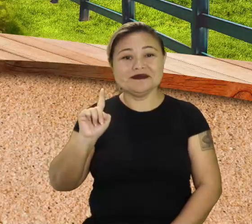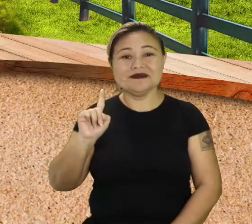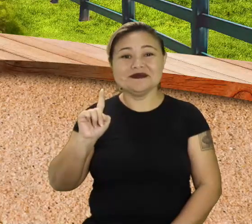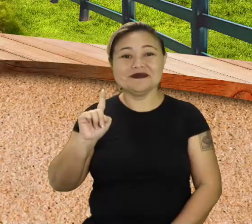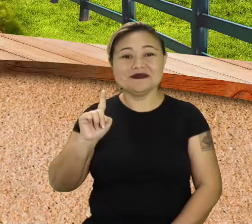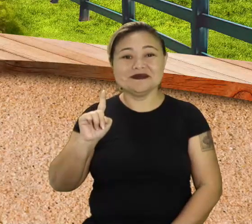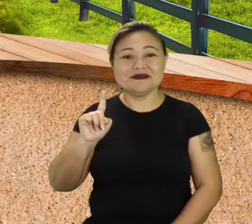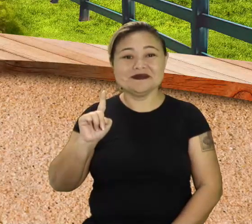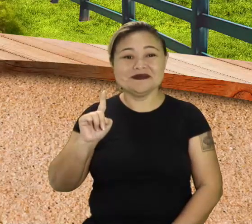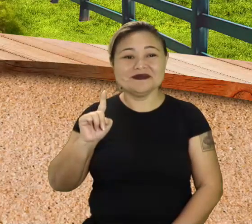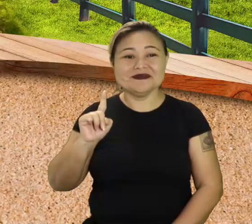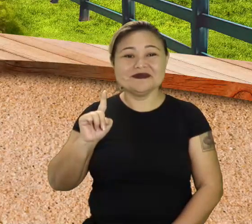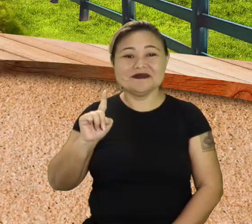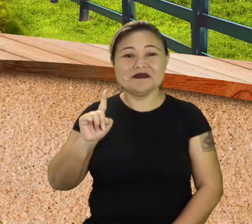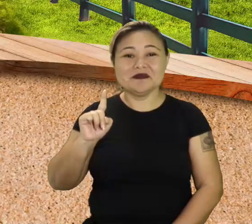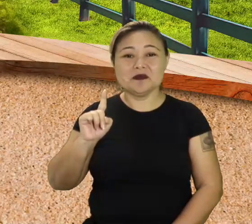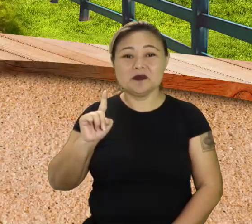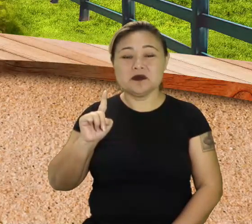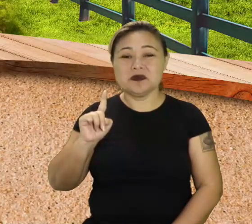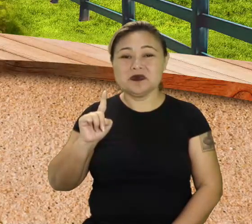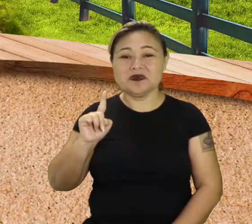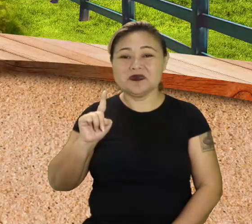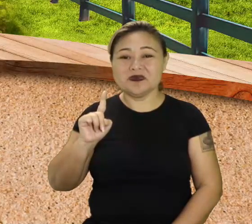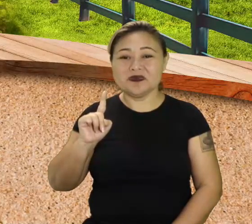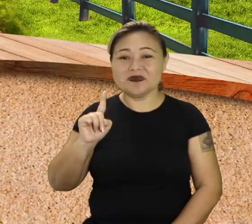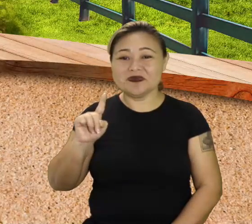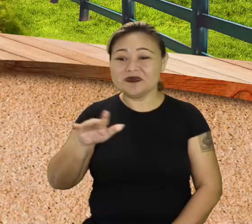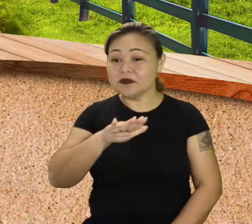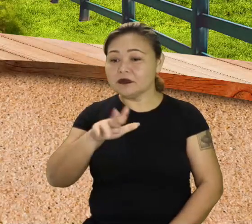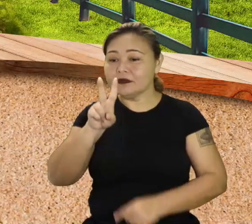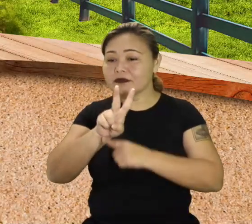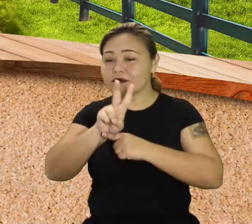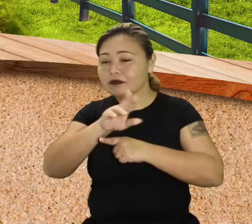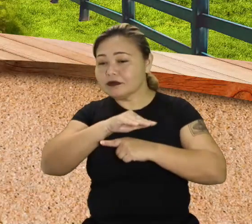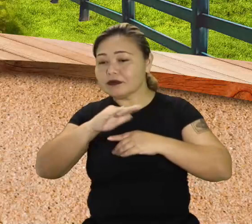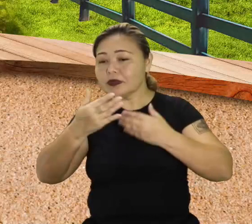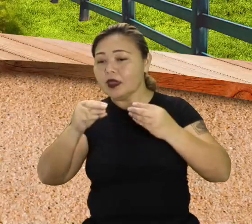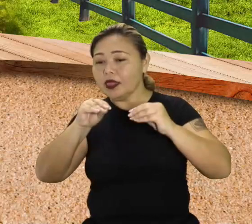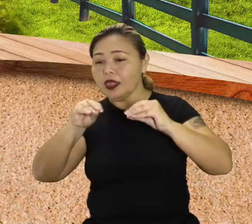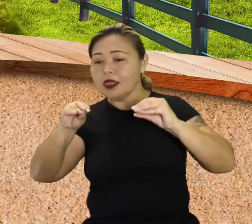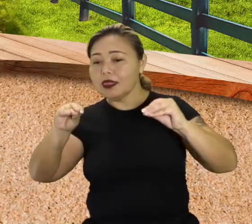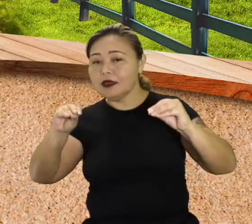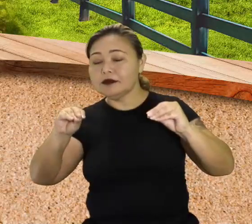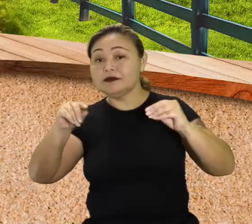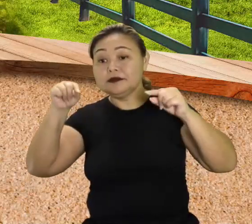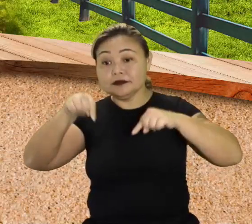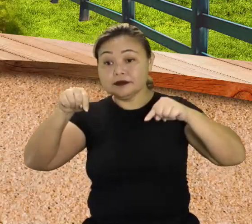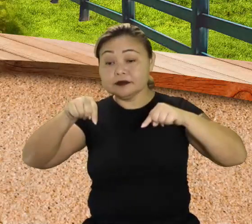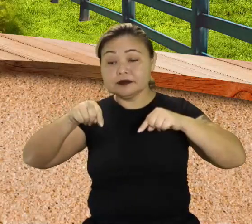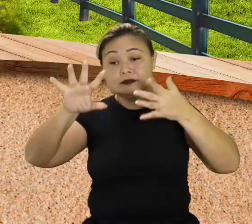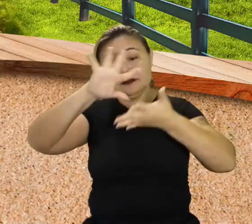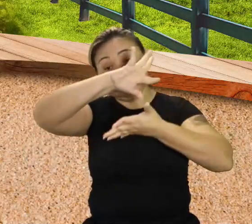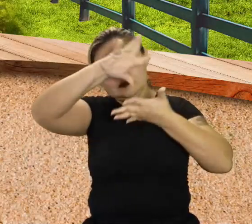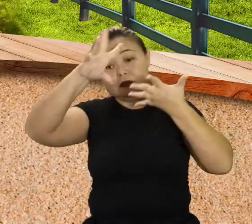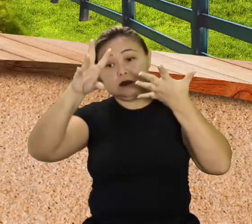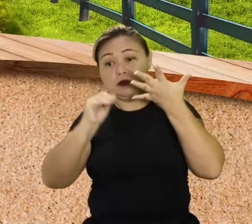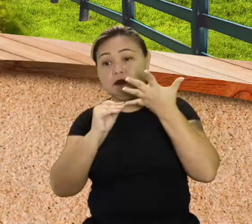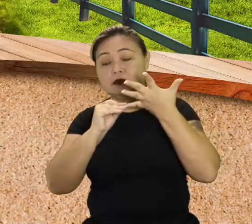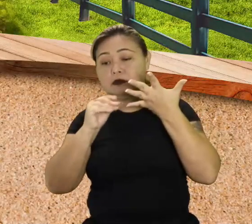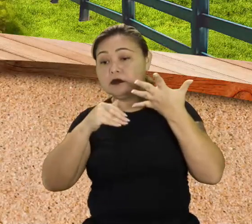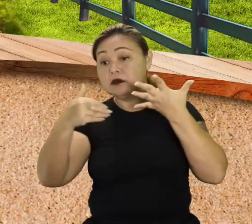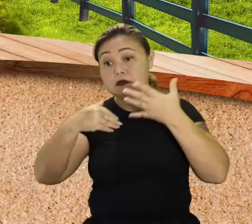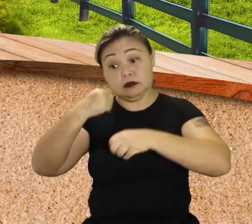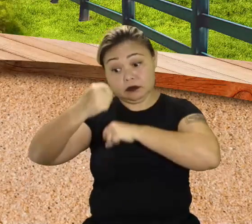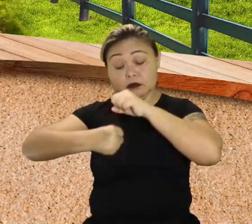esquecer. Não é só nutricional, não é só manter o solo úmido. É porque aqui nas regiões amazônicas, em determinado